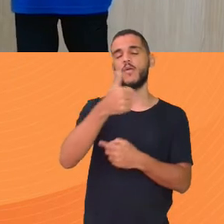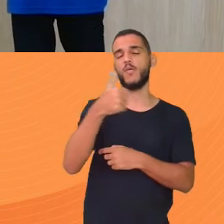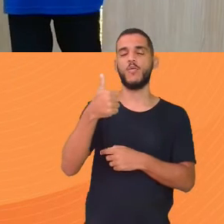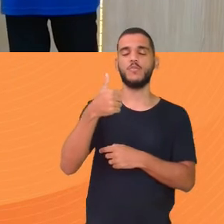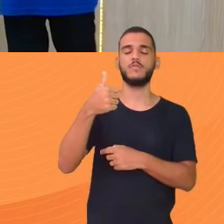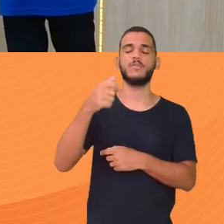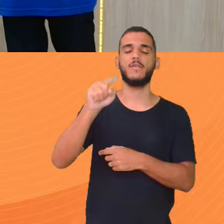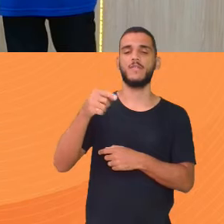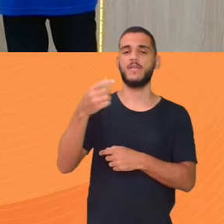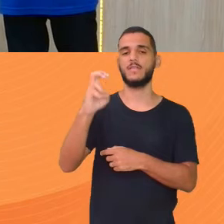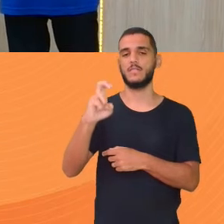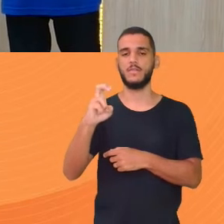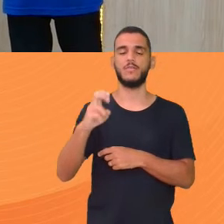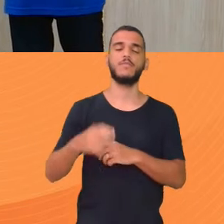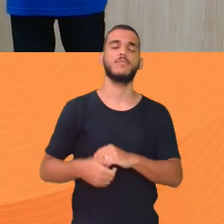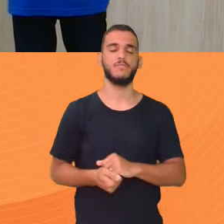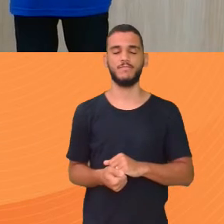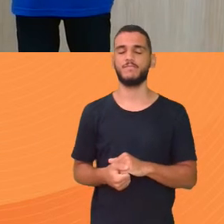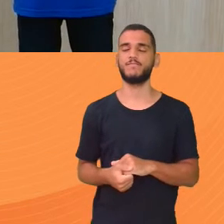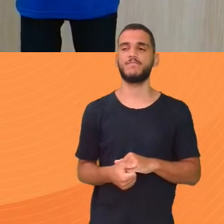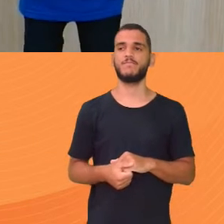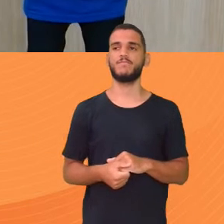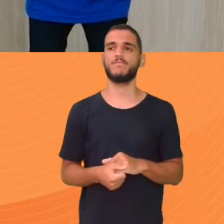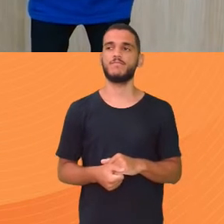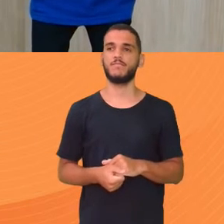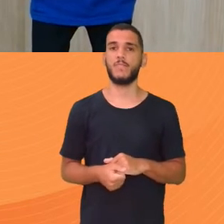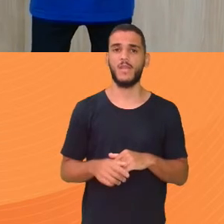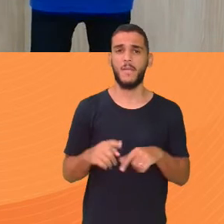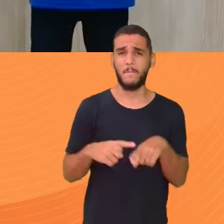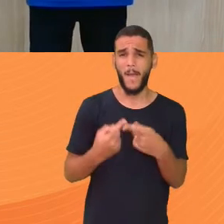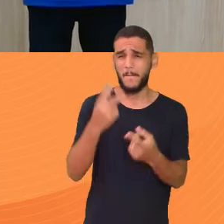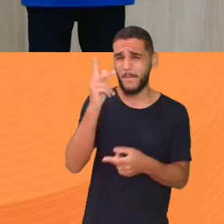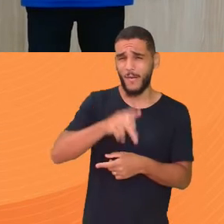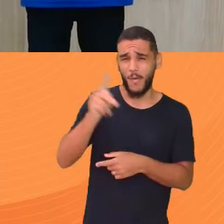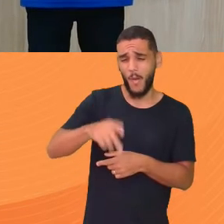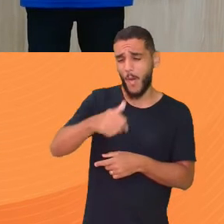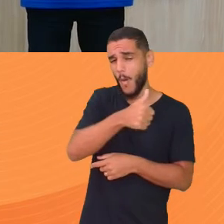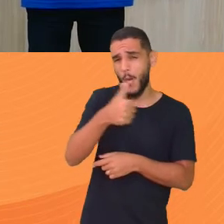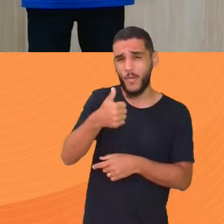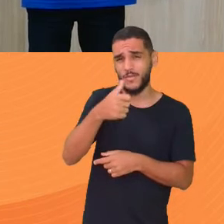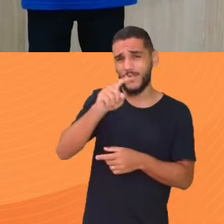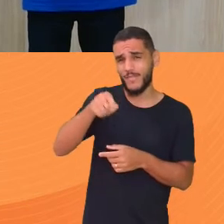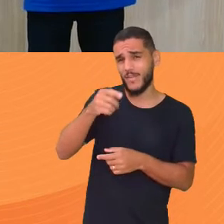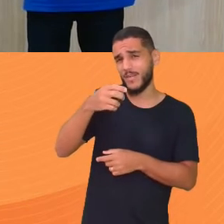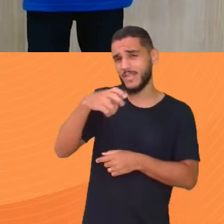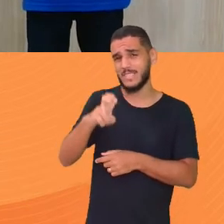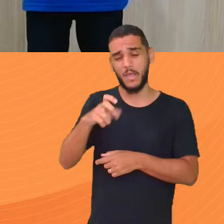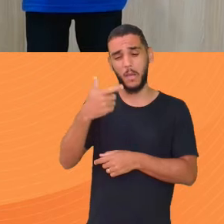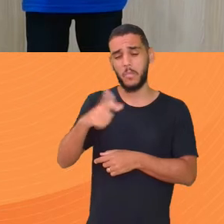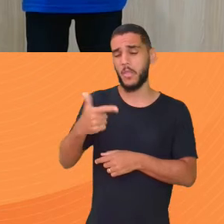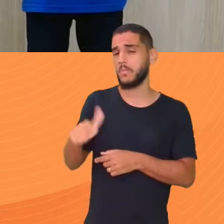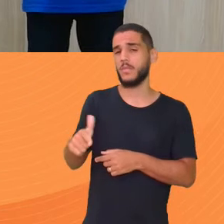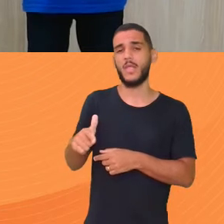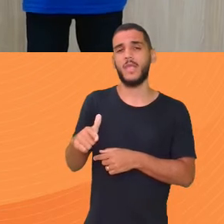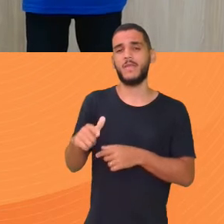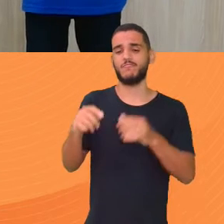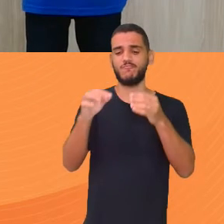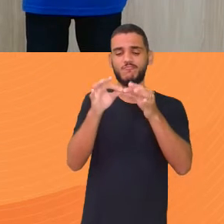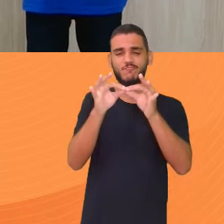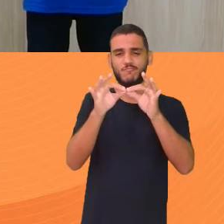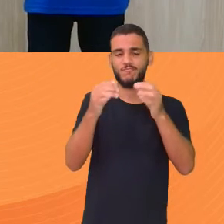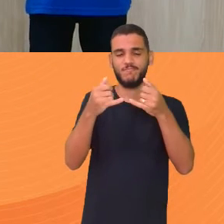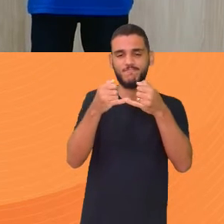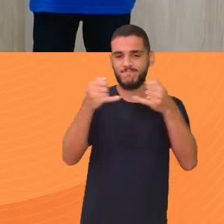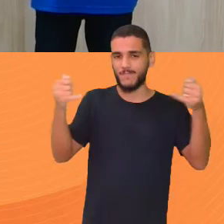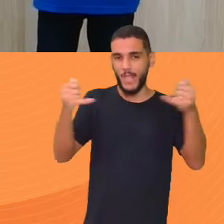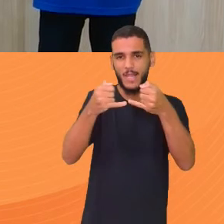dividido por 2 Vai dar 11,5 Mas Ricardinho 11,5 Não tem no rol Não tem nos elementos Não tem problema